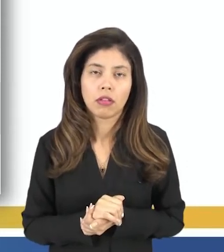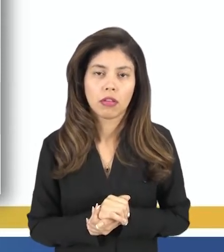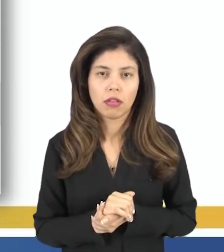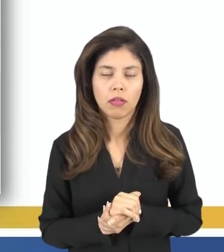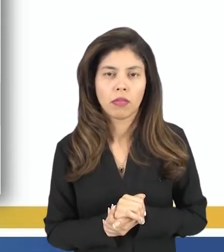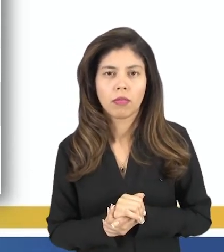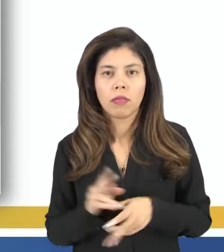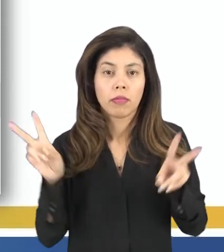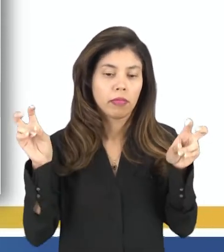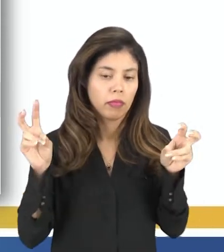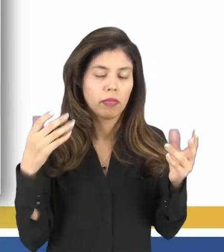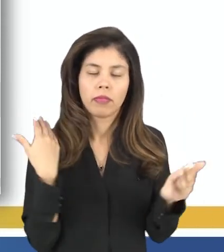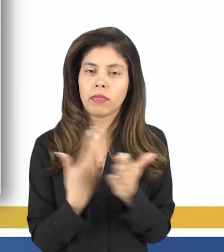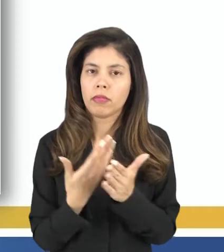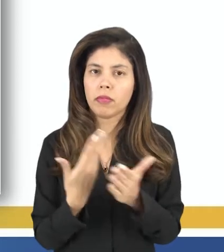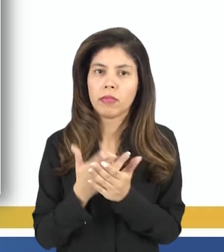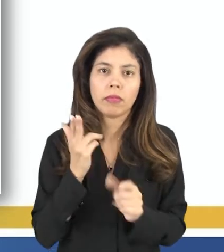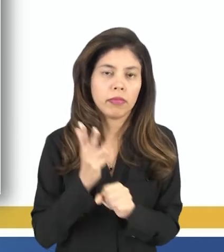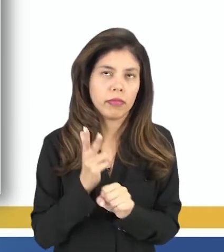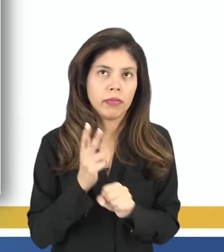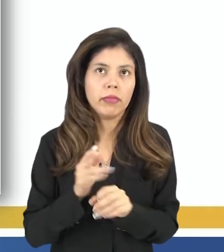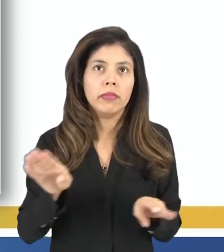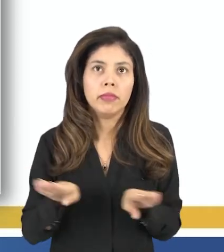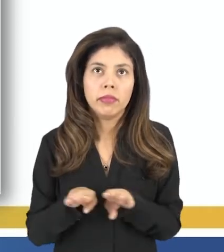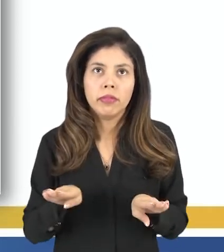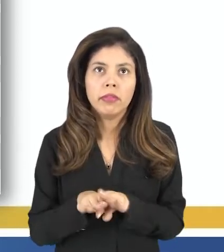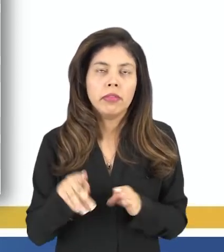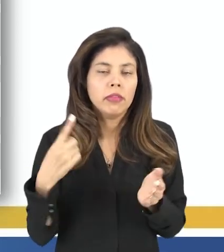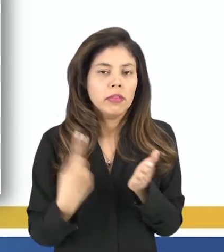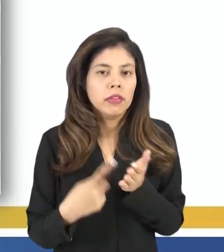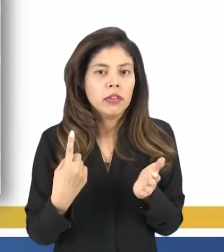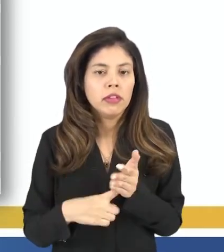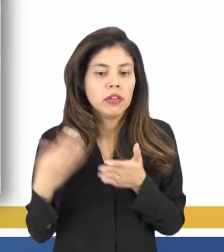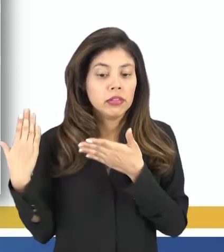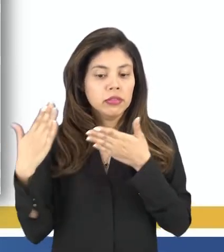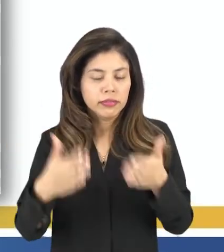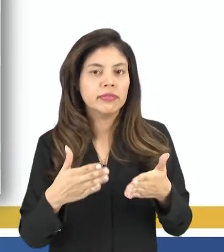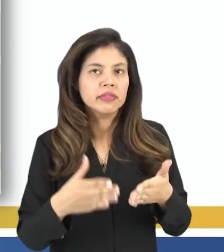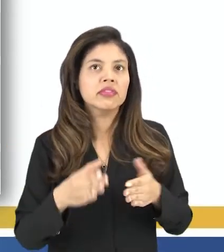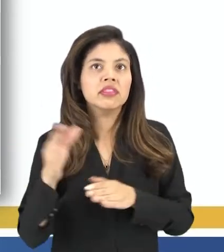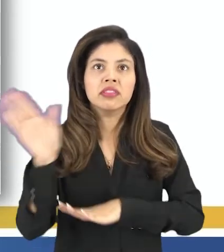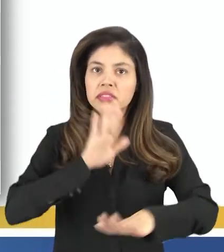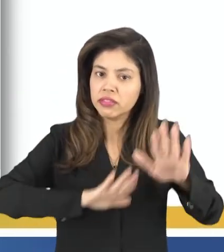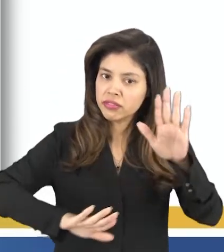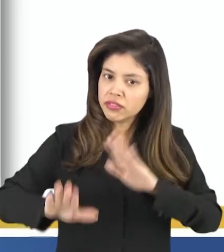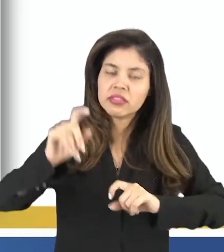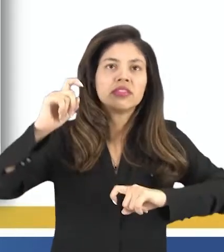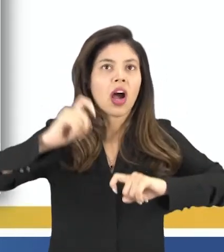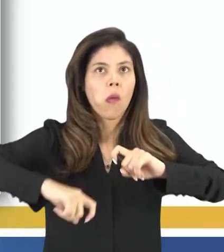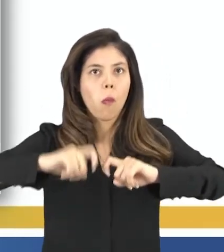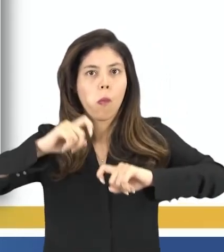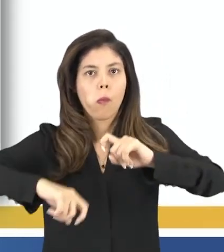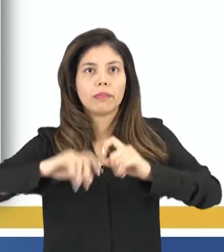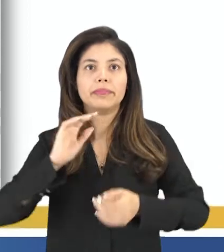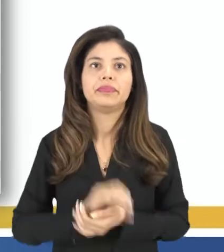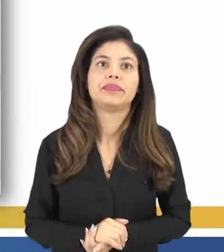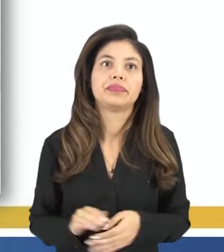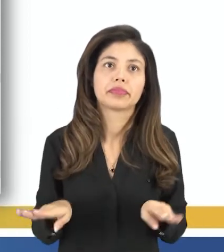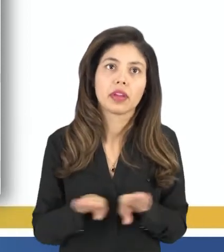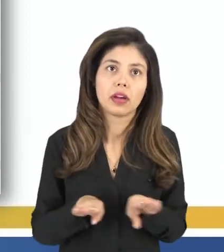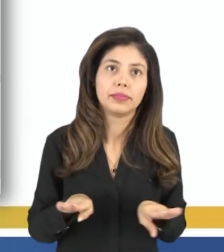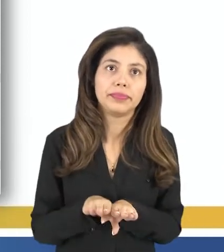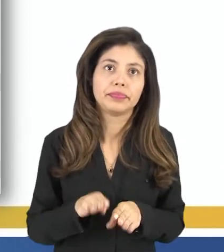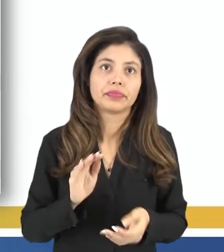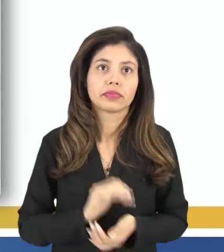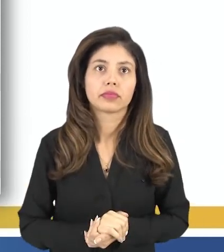gênero, que é a temática da nossa videoaula, nós temos uma marcação que aponta para orientação sexual e uma outra marcação